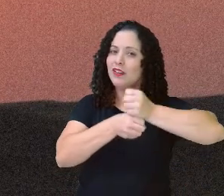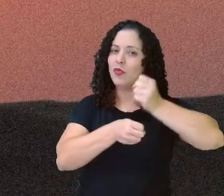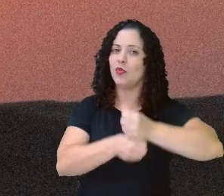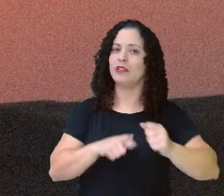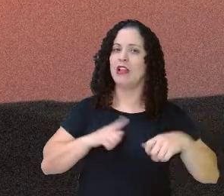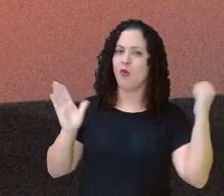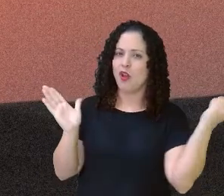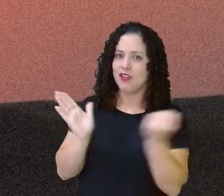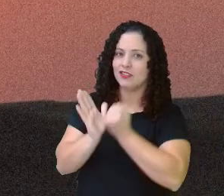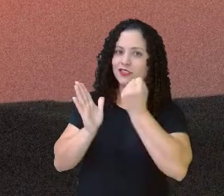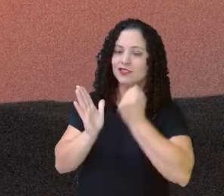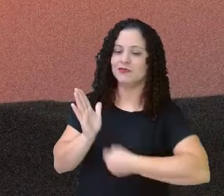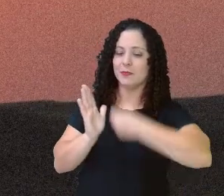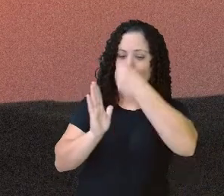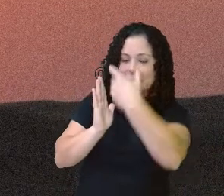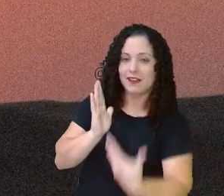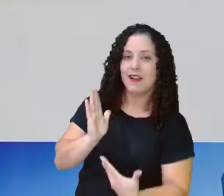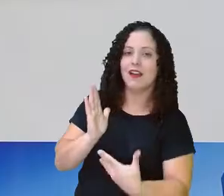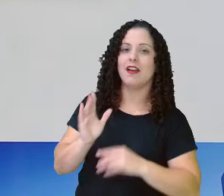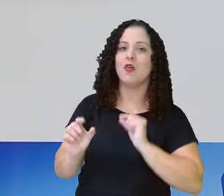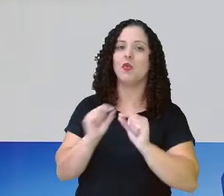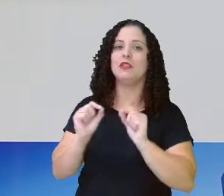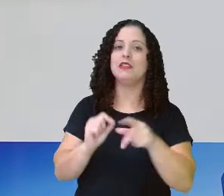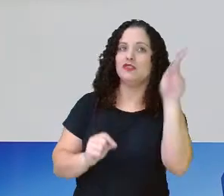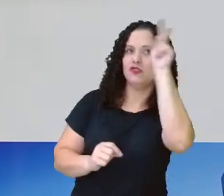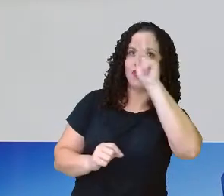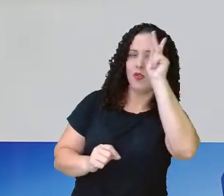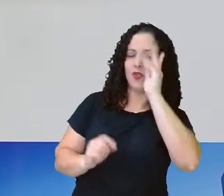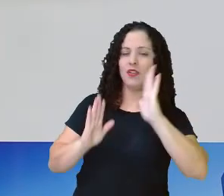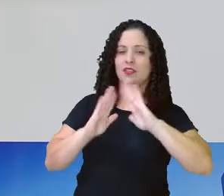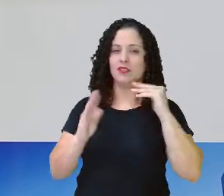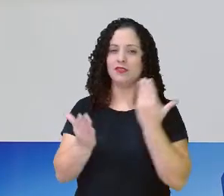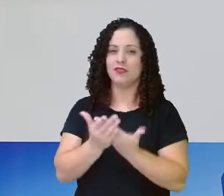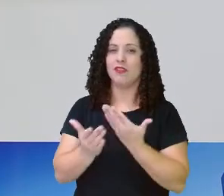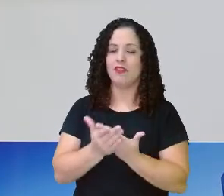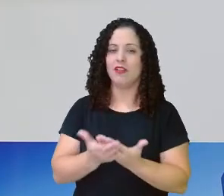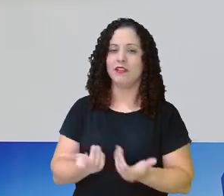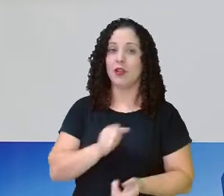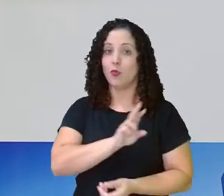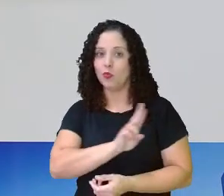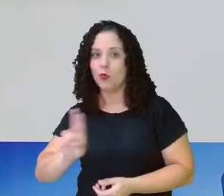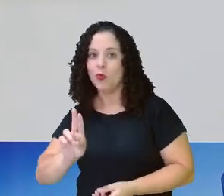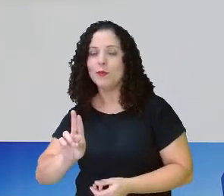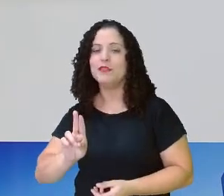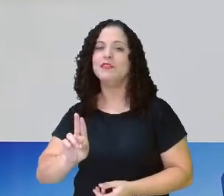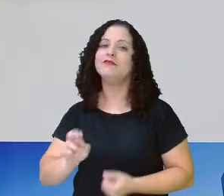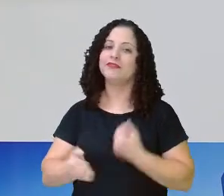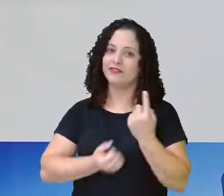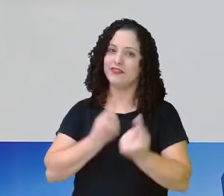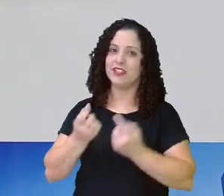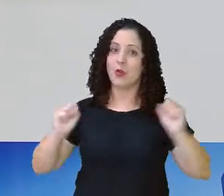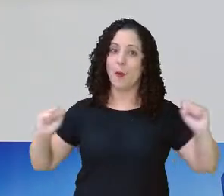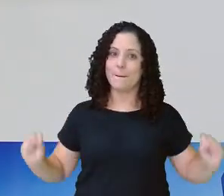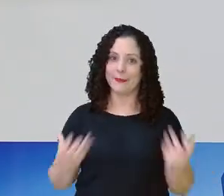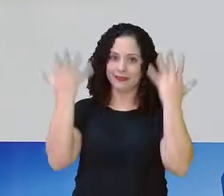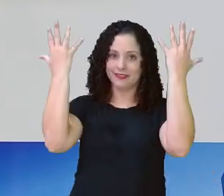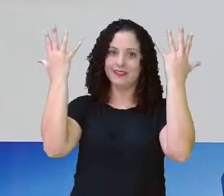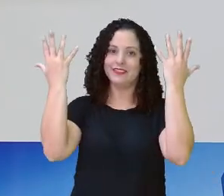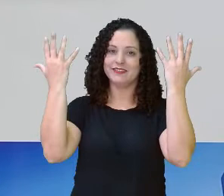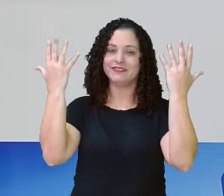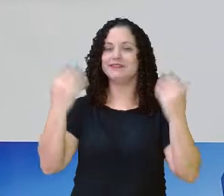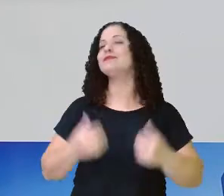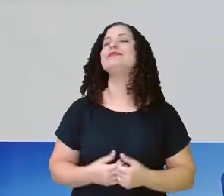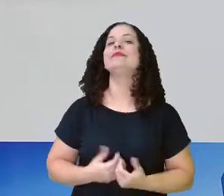registro contando da fundação da escola? De como foi? Veja, só o nome, em geral, é homenagem a alguma coisa ou alguém.